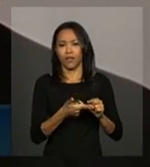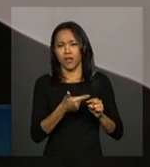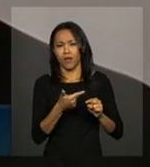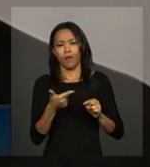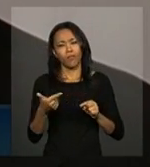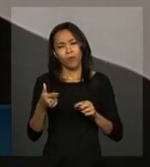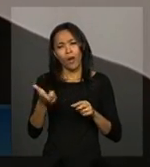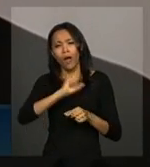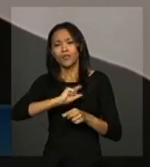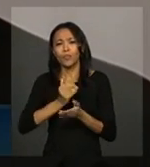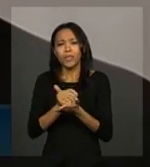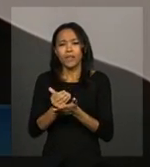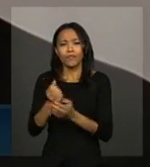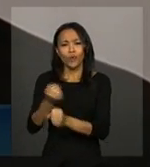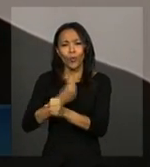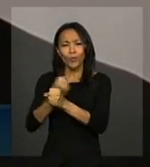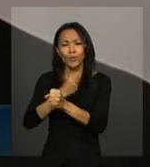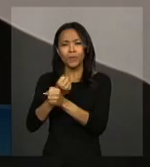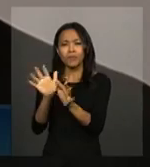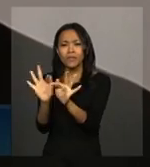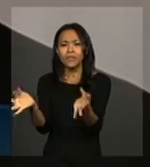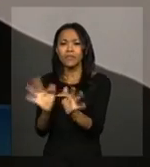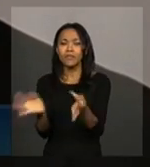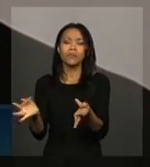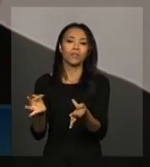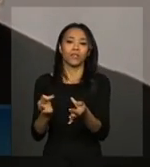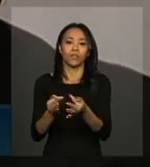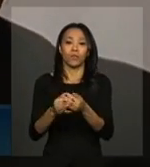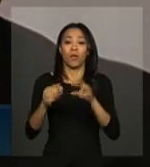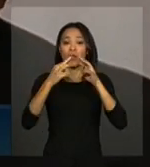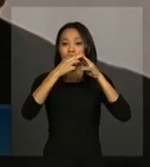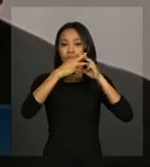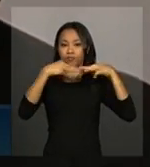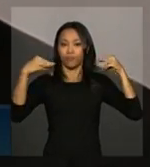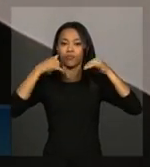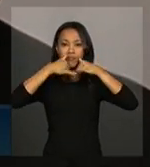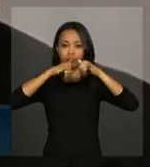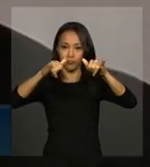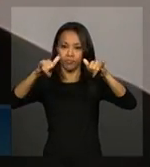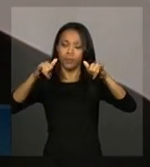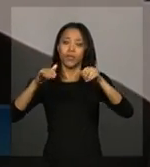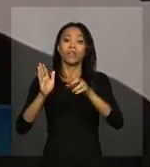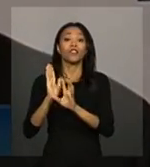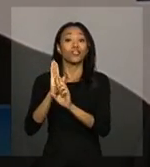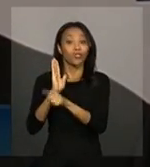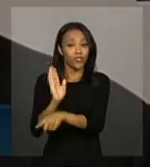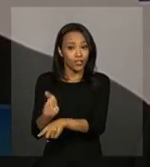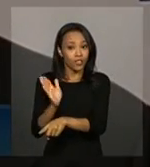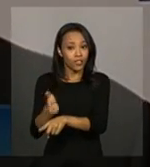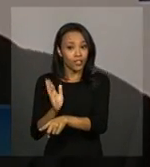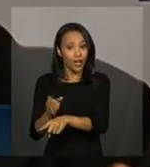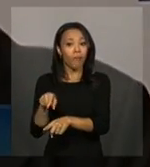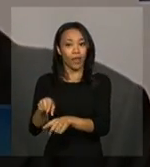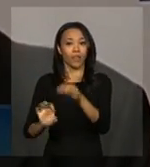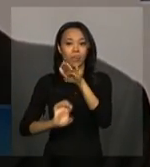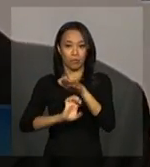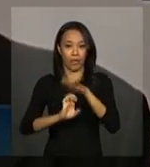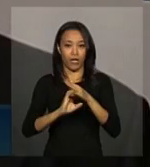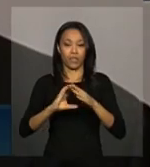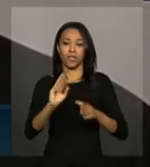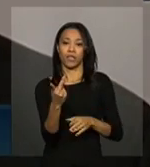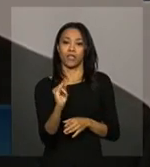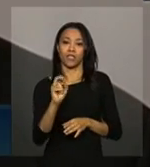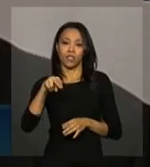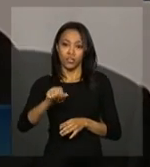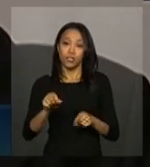pequena, numa linha de transmissão que ligava uma subestação que já era operada pela State Grid, numa outra que era